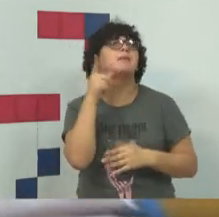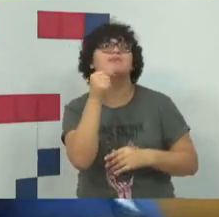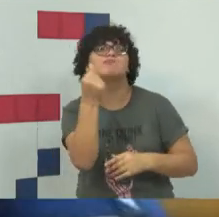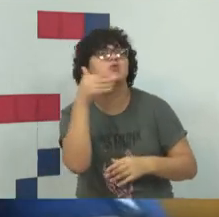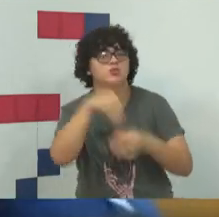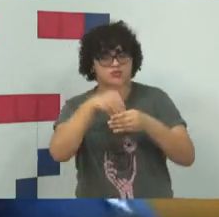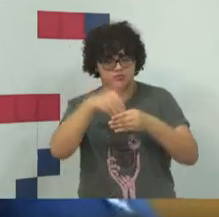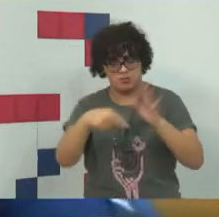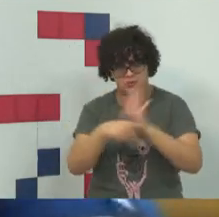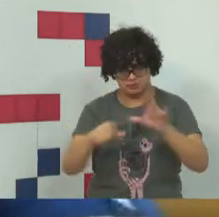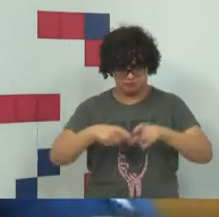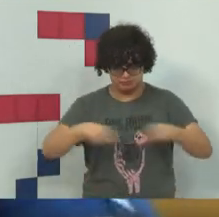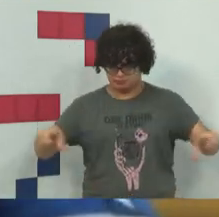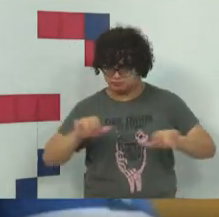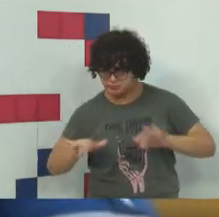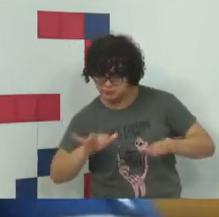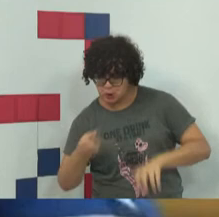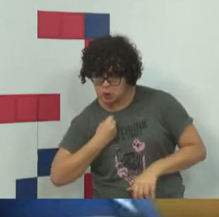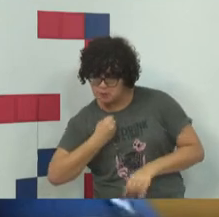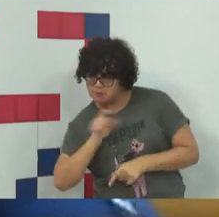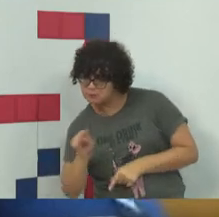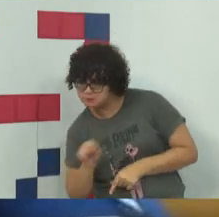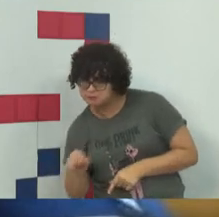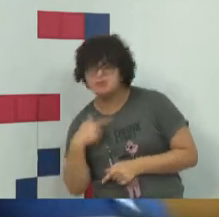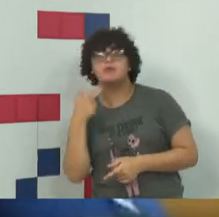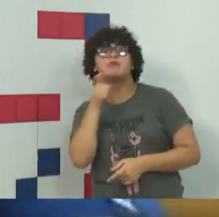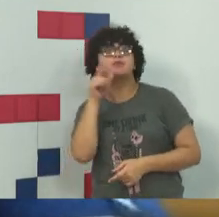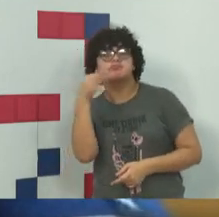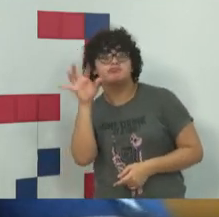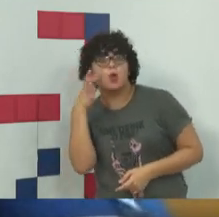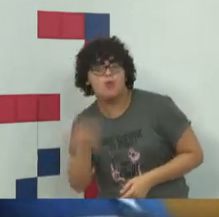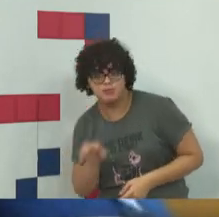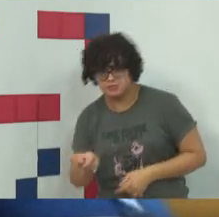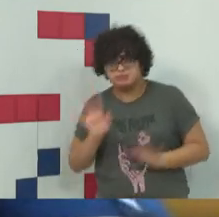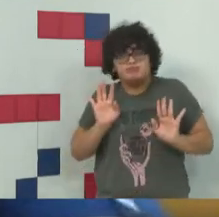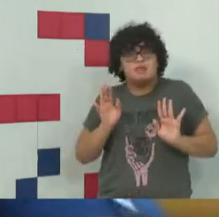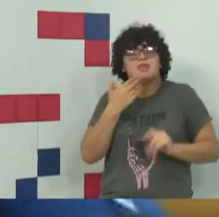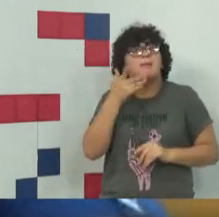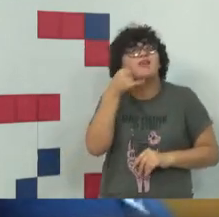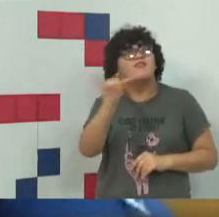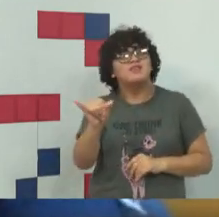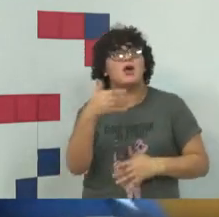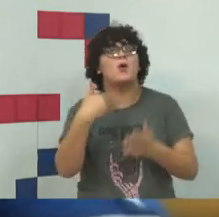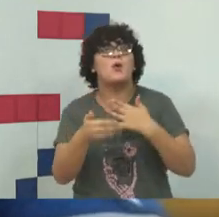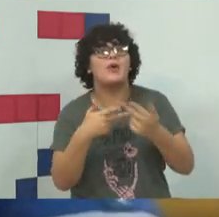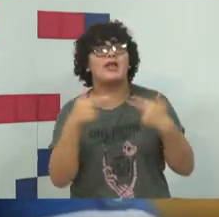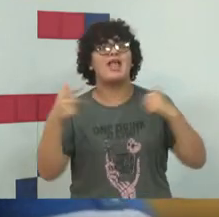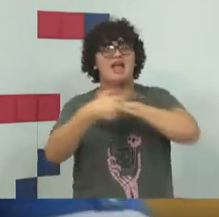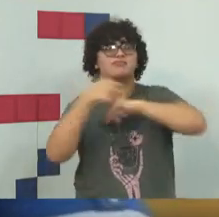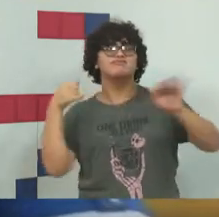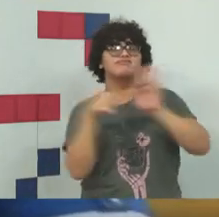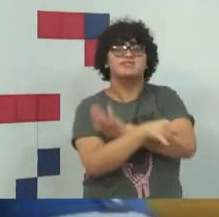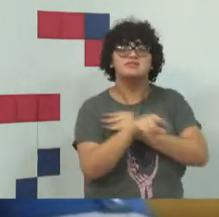de painel eletrônico, alguma coisa nesse sentido, justamente, para evitar qualquer tipo de